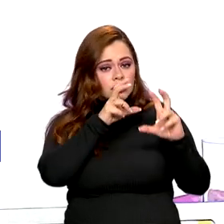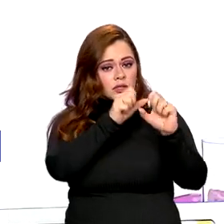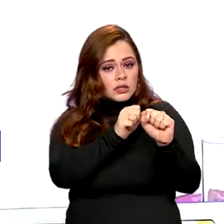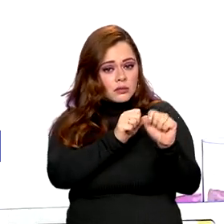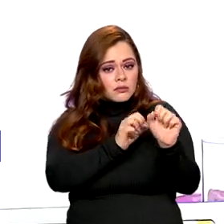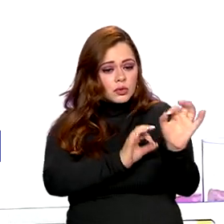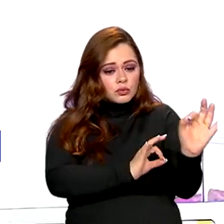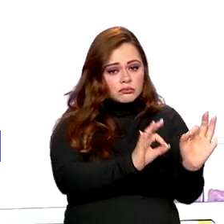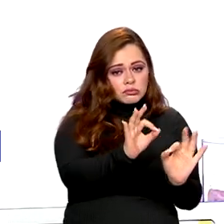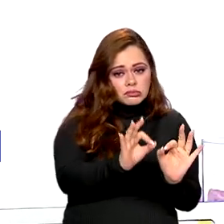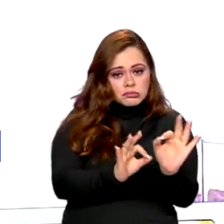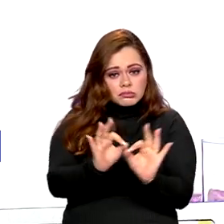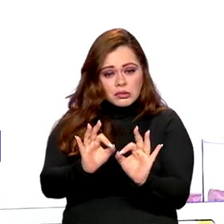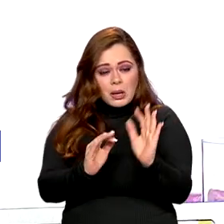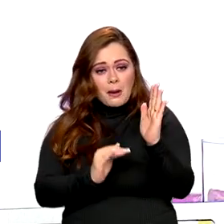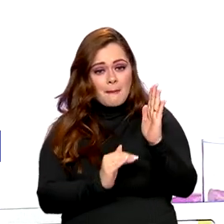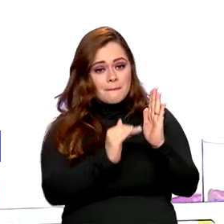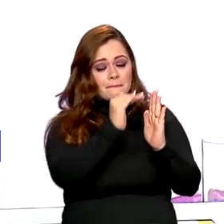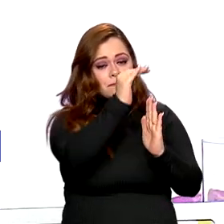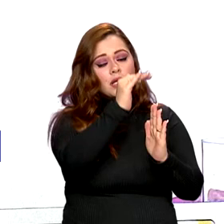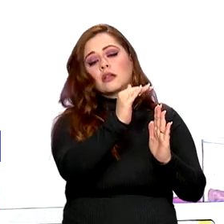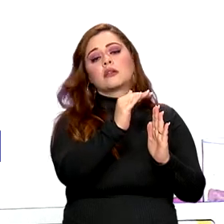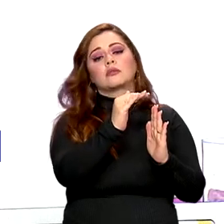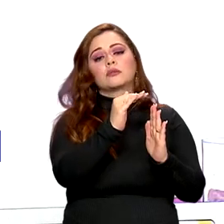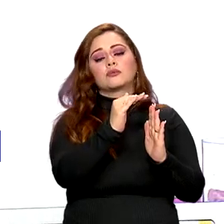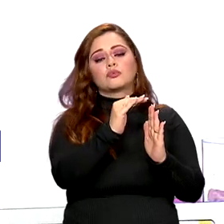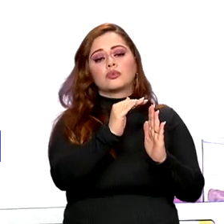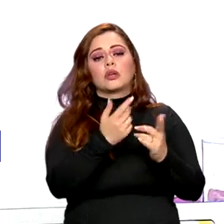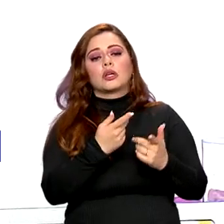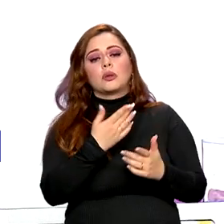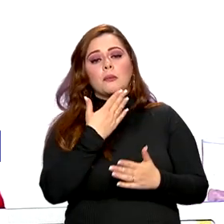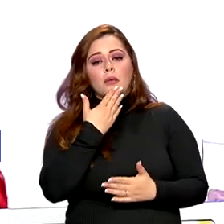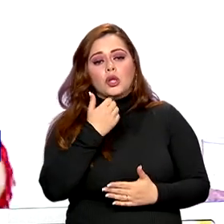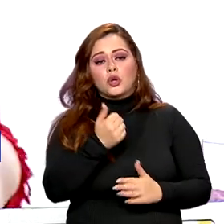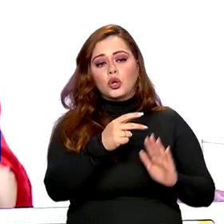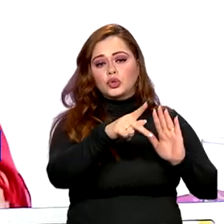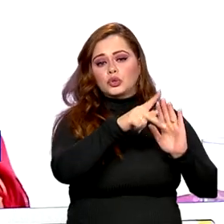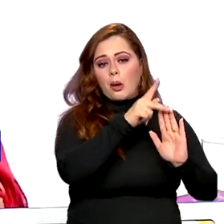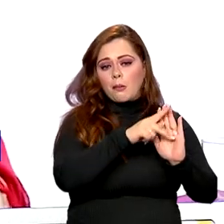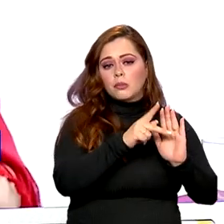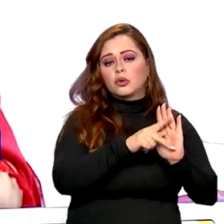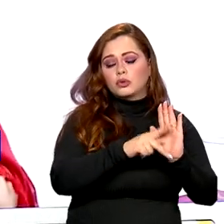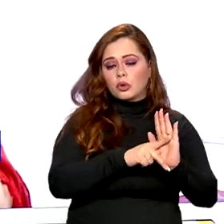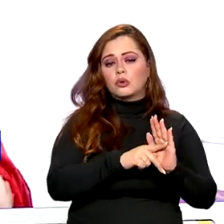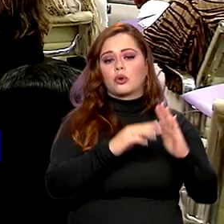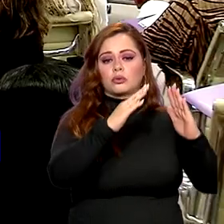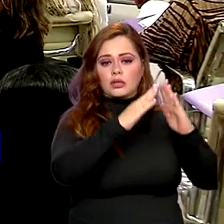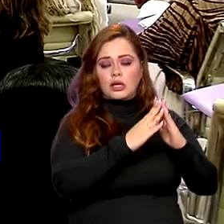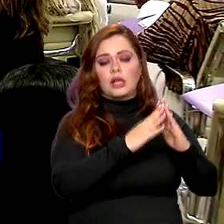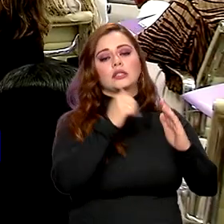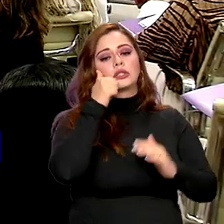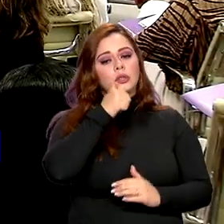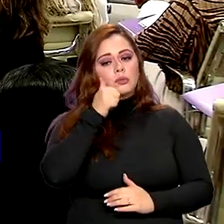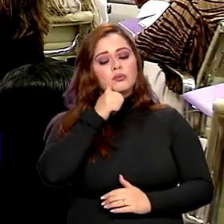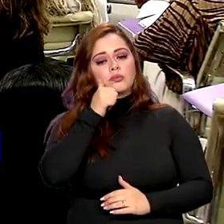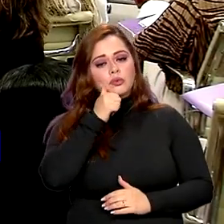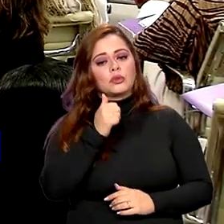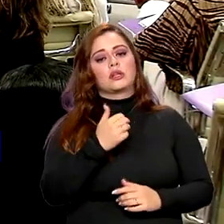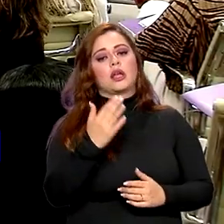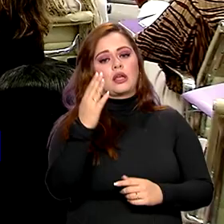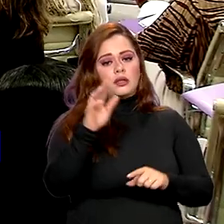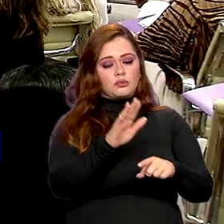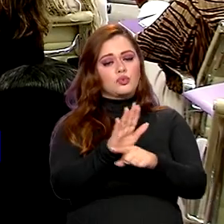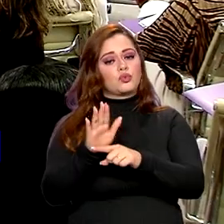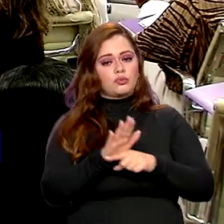articulação, de maior intercâmbio, de atualização dos protocolos da Casa da Mulher Brasileira. A ministra dos Povos